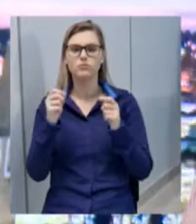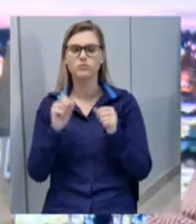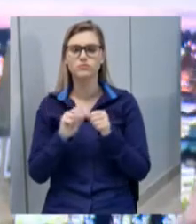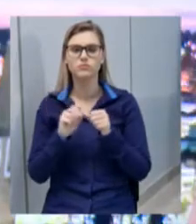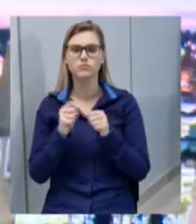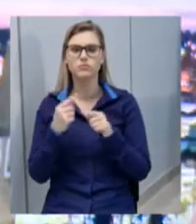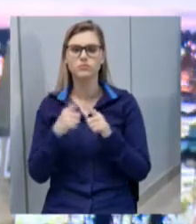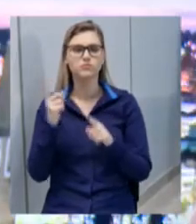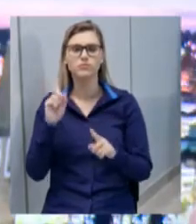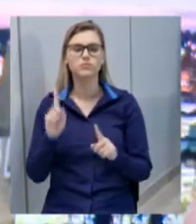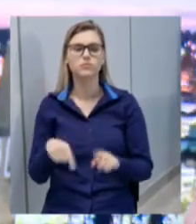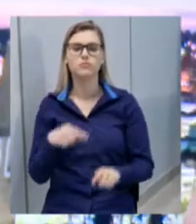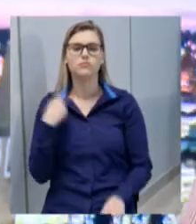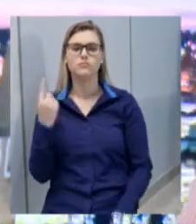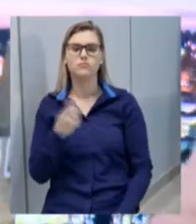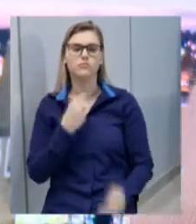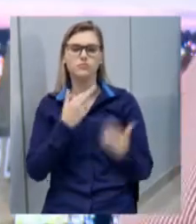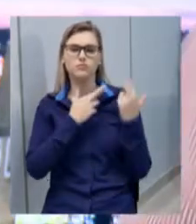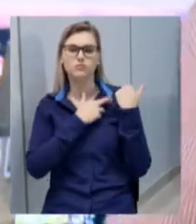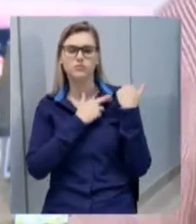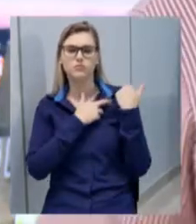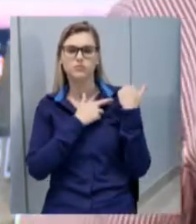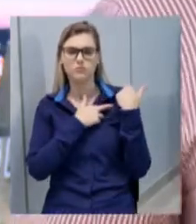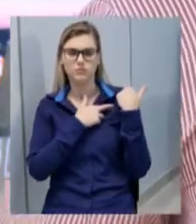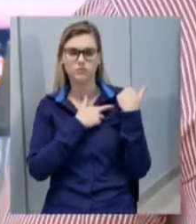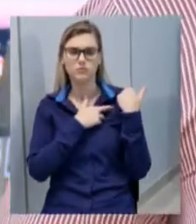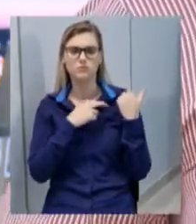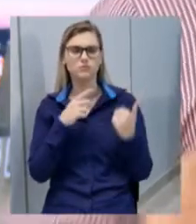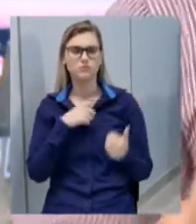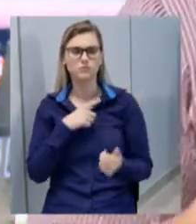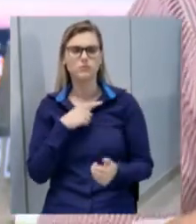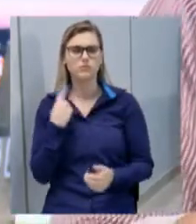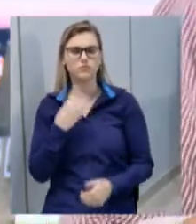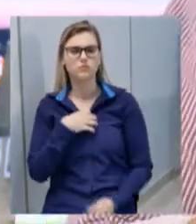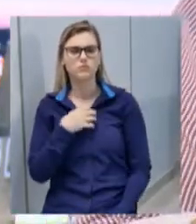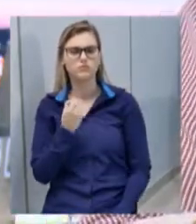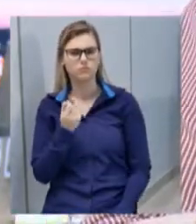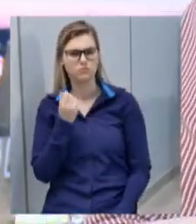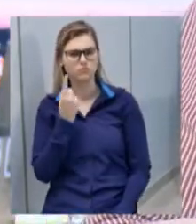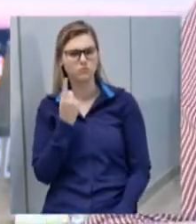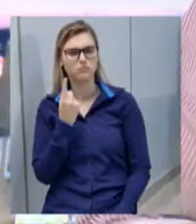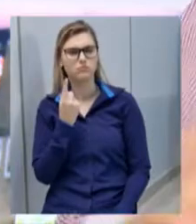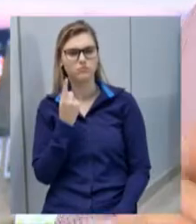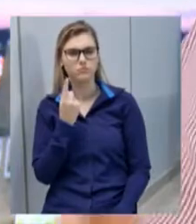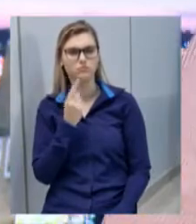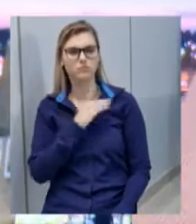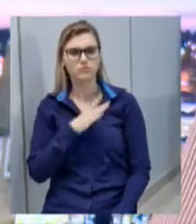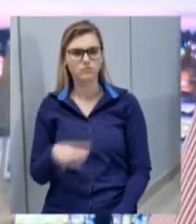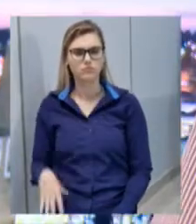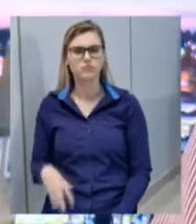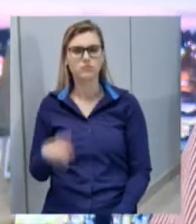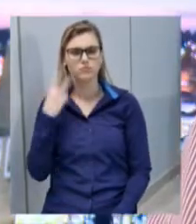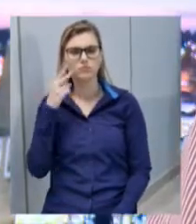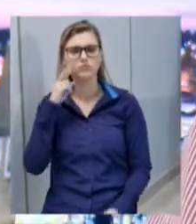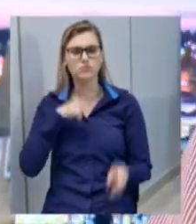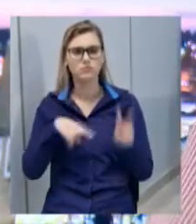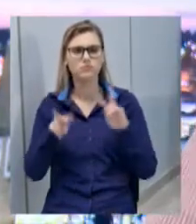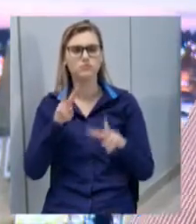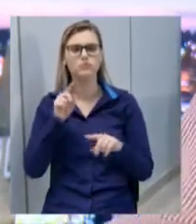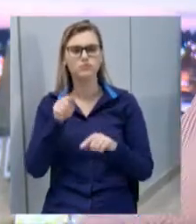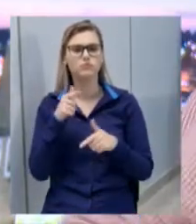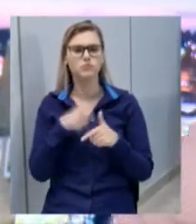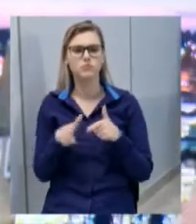porque não é de nossa competência. Inclusive, causou estranheza, a Câmara de Vereadores está questionando esse tipo de situação.